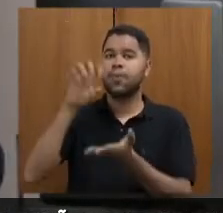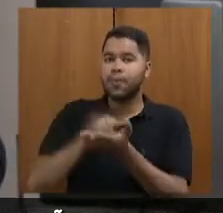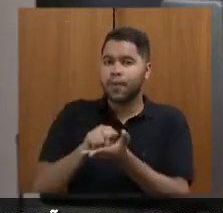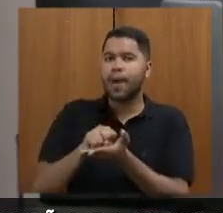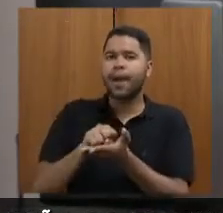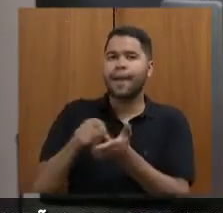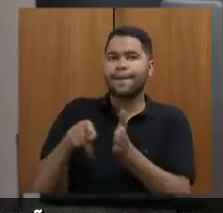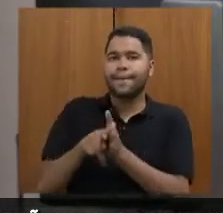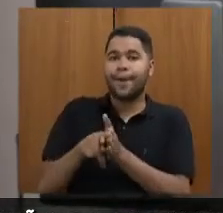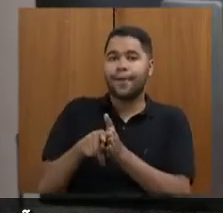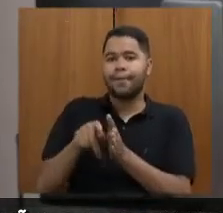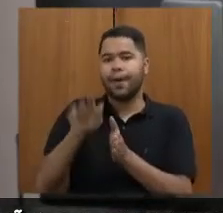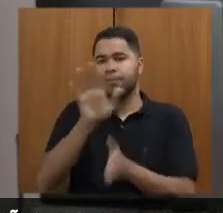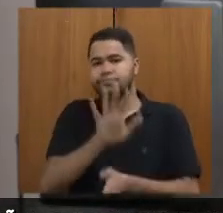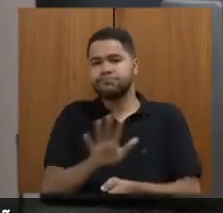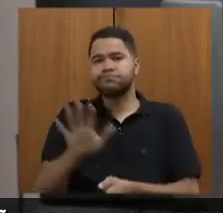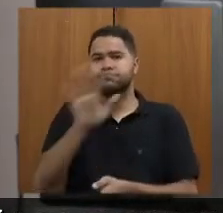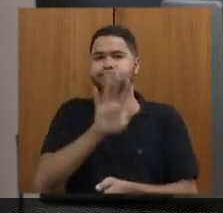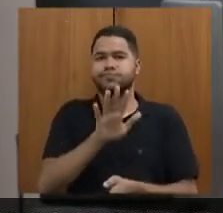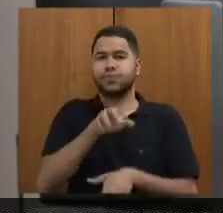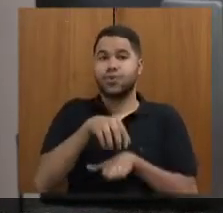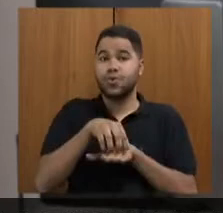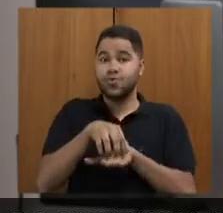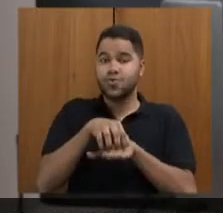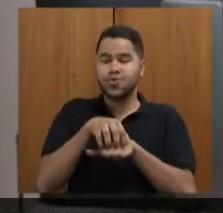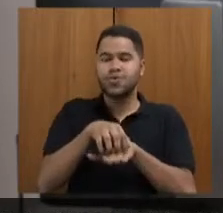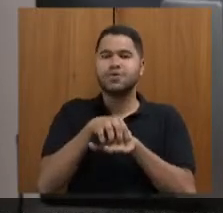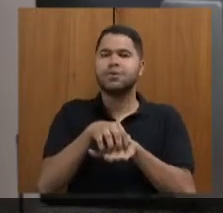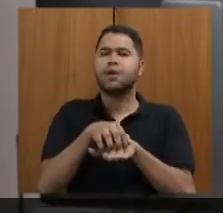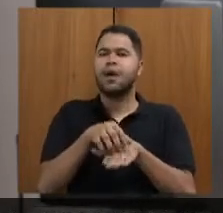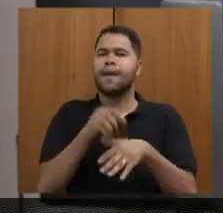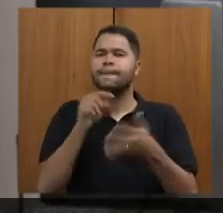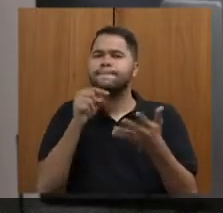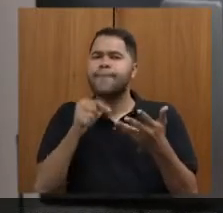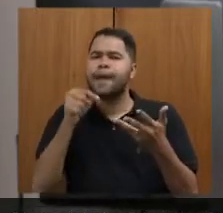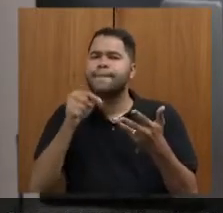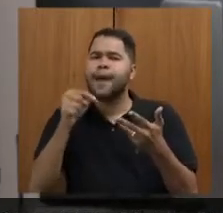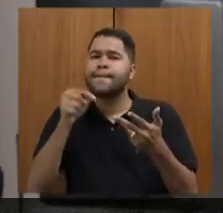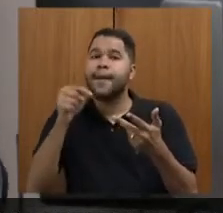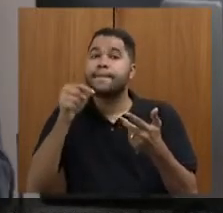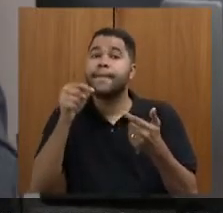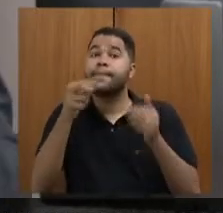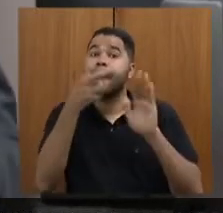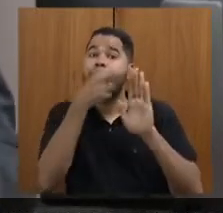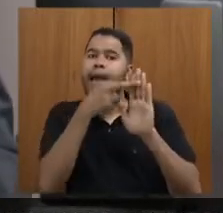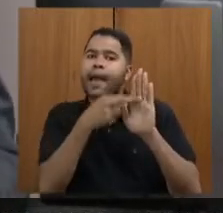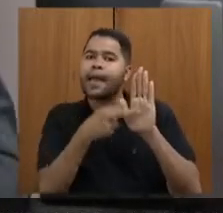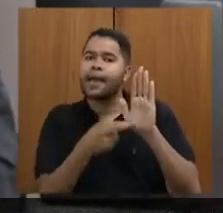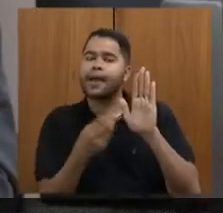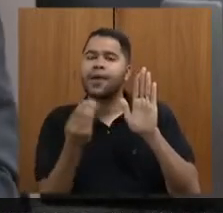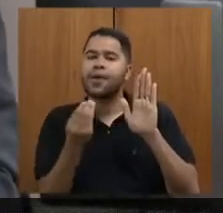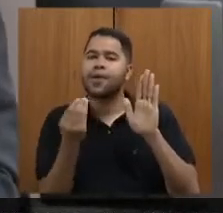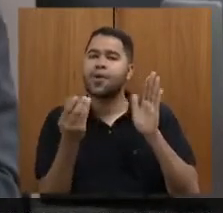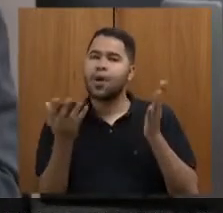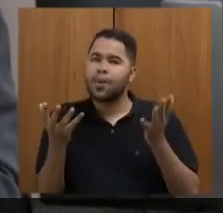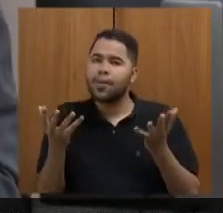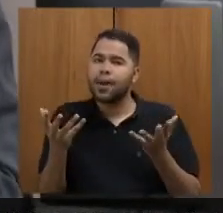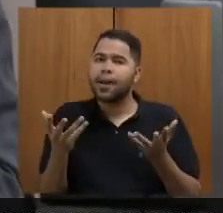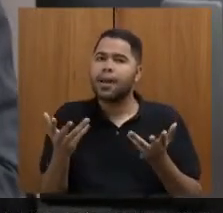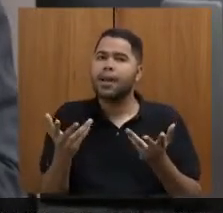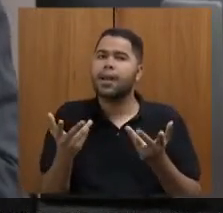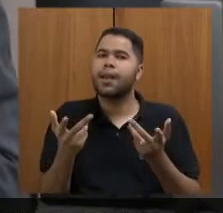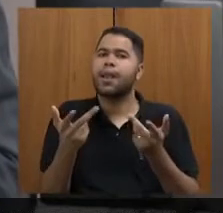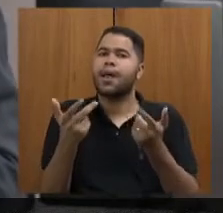turismo nacional tem uma série de requisitos para a qualificação desse